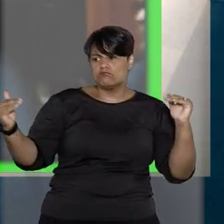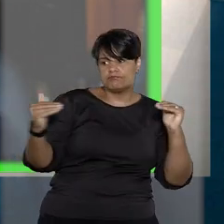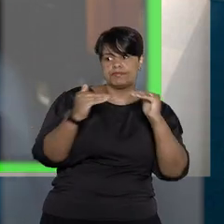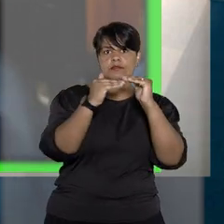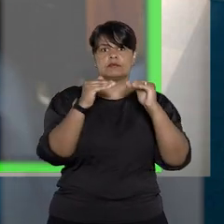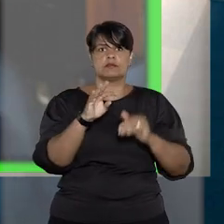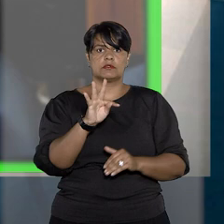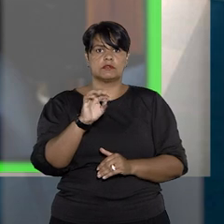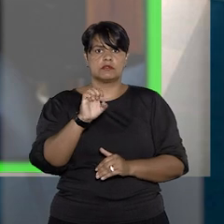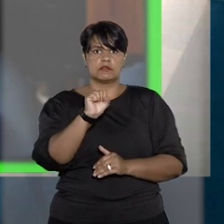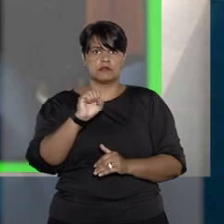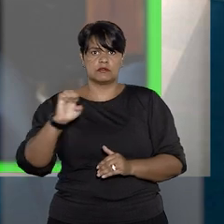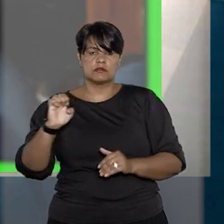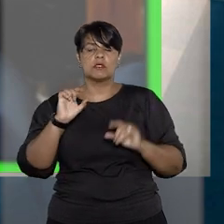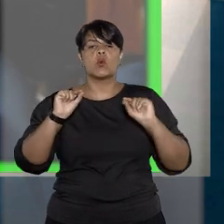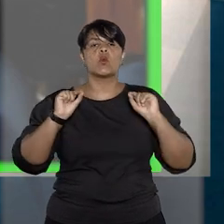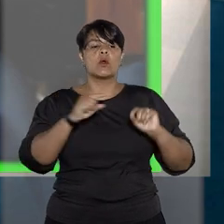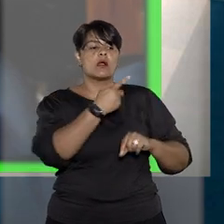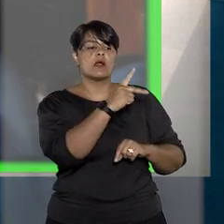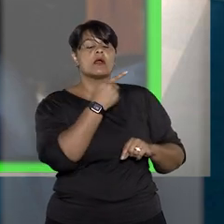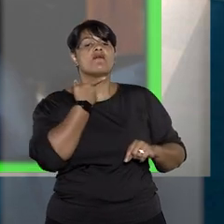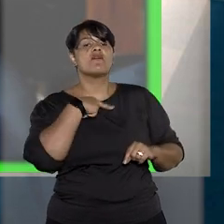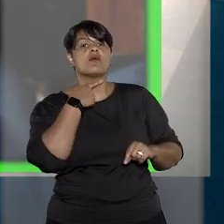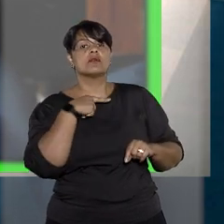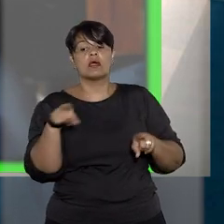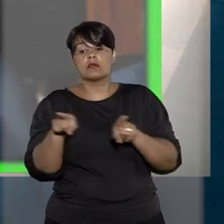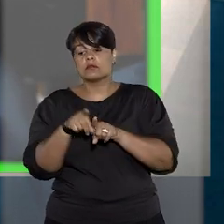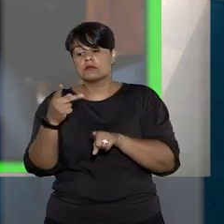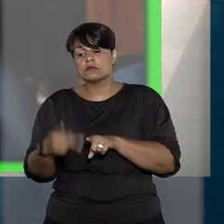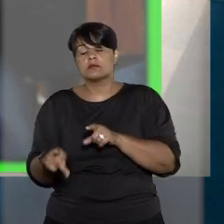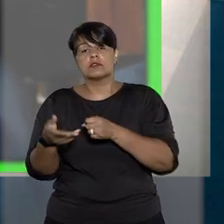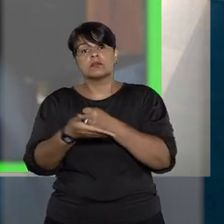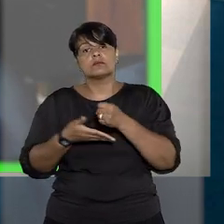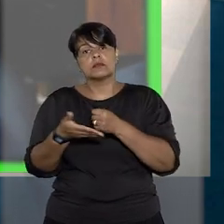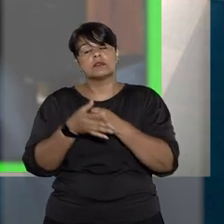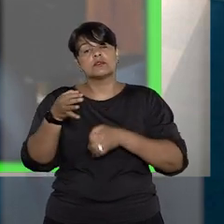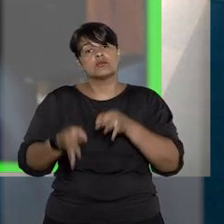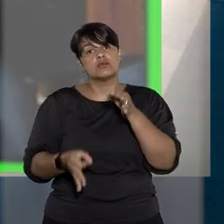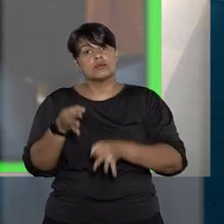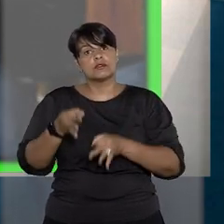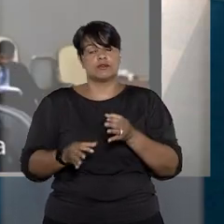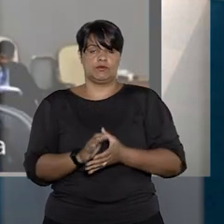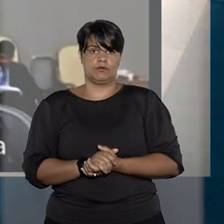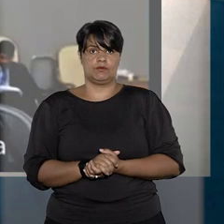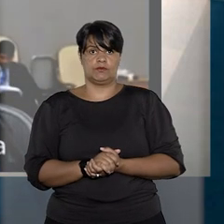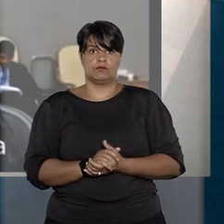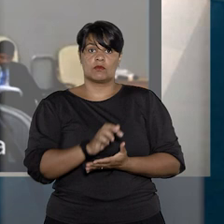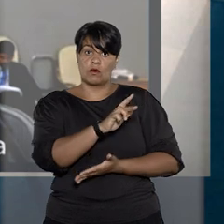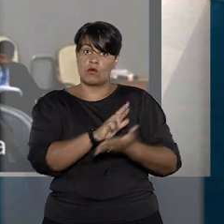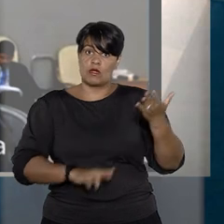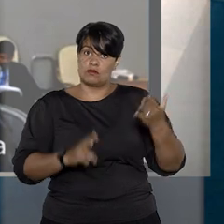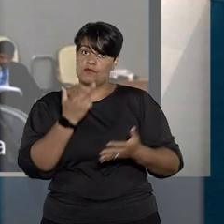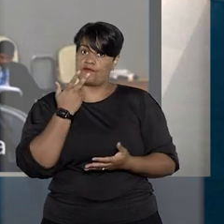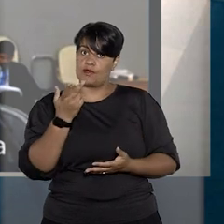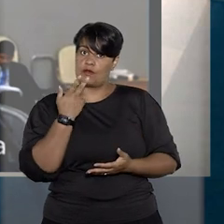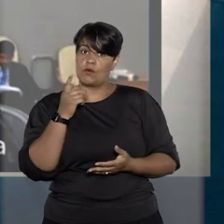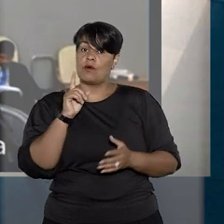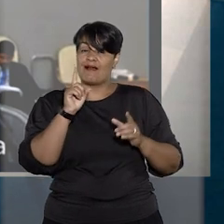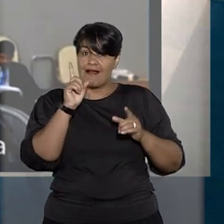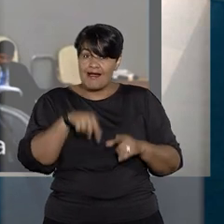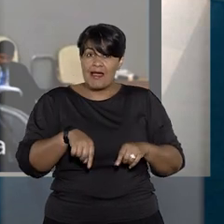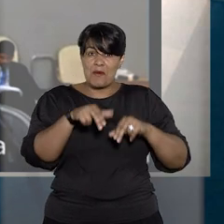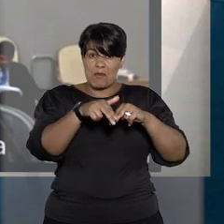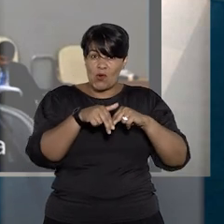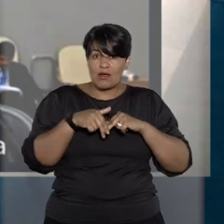compatibilidade em tese entre a pretensão dos autores e o ordenamento jurídico vigente. O relator destacou ainda que